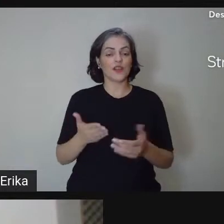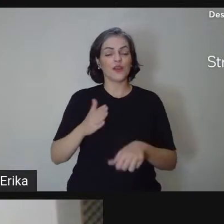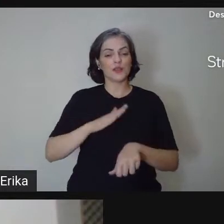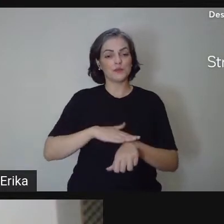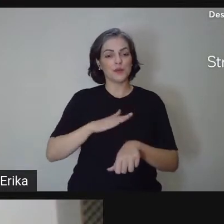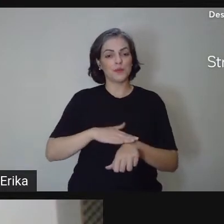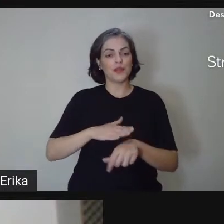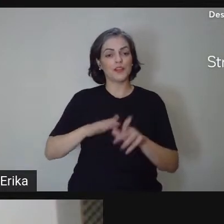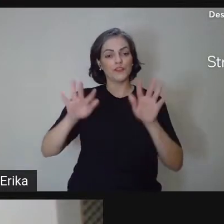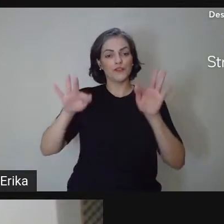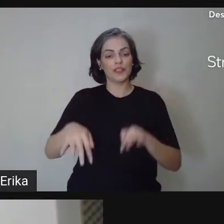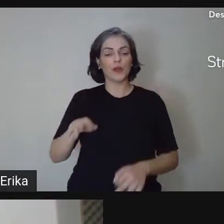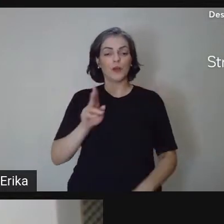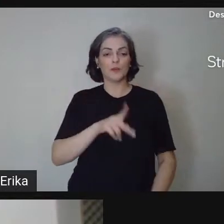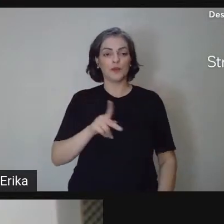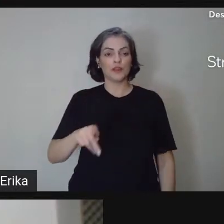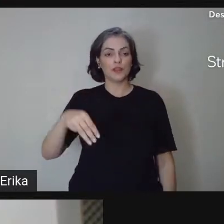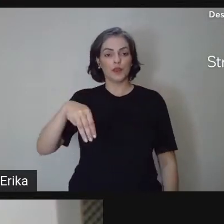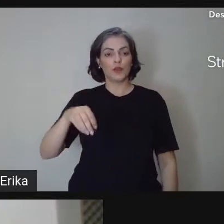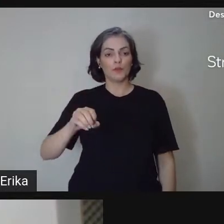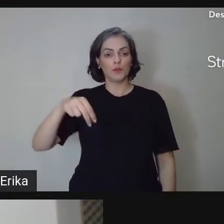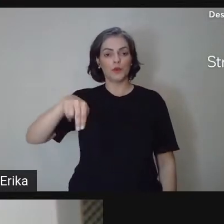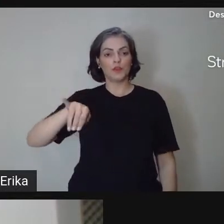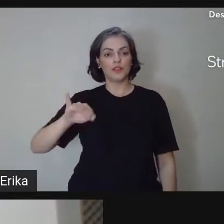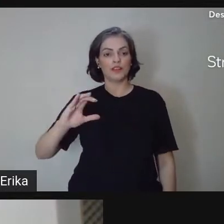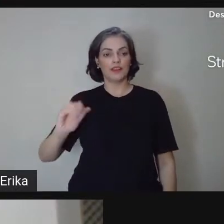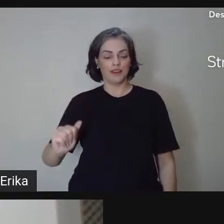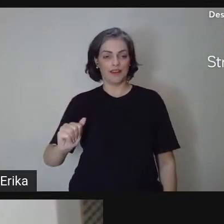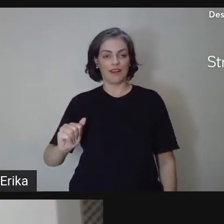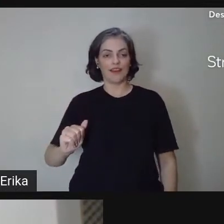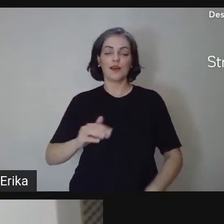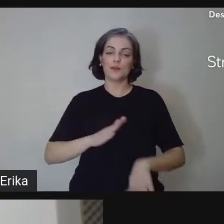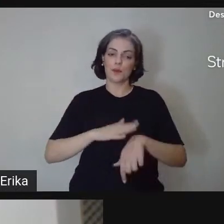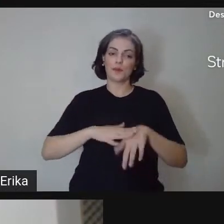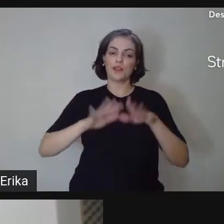Mônica, para nós, então, fazermos o encerramento.